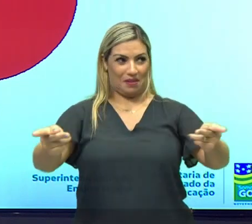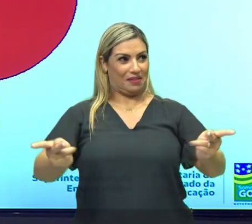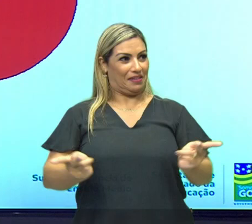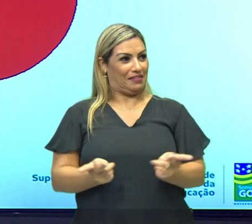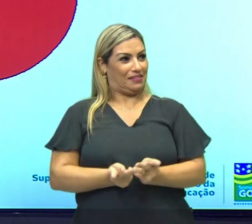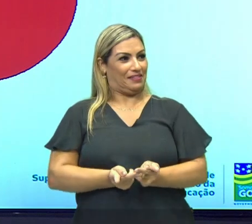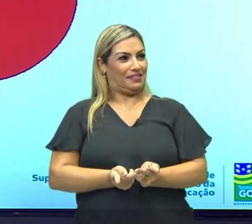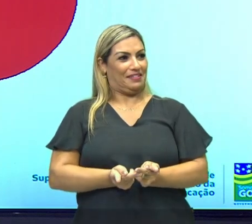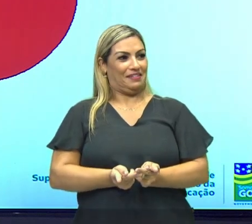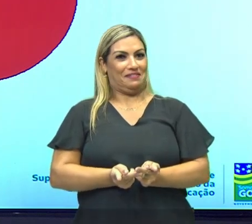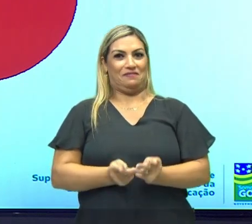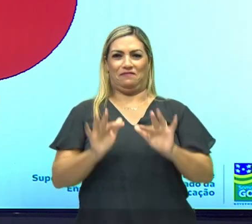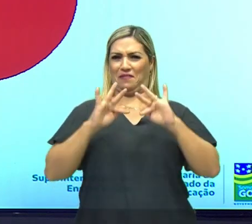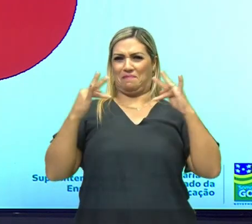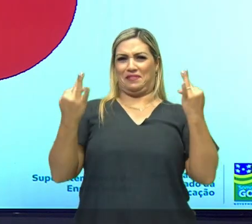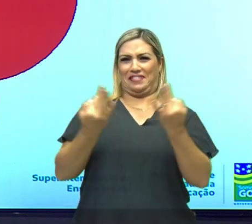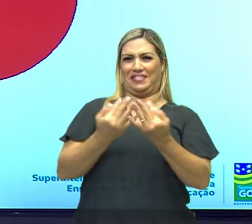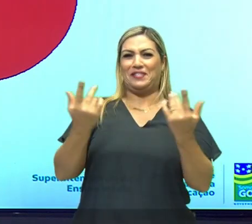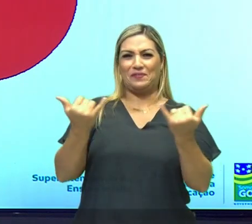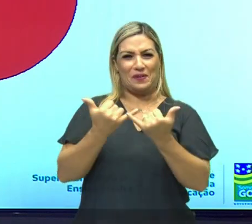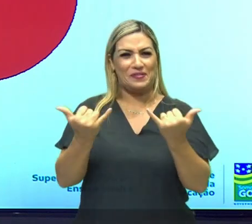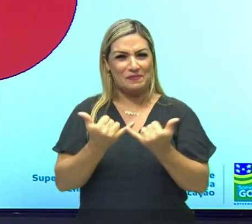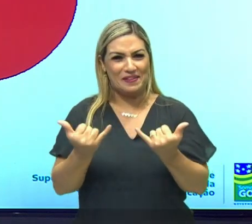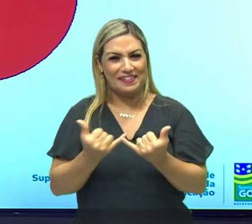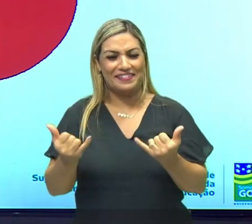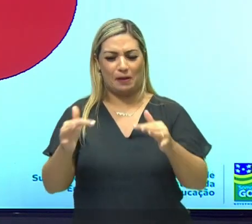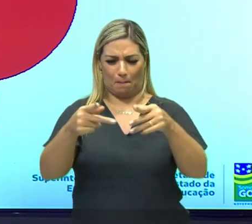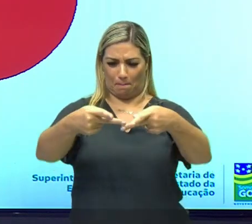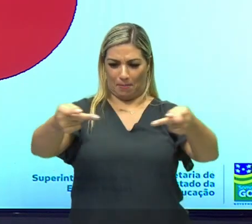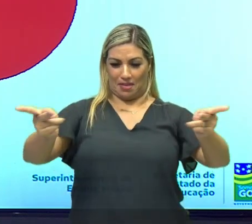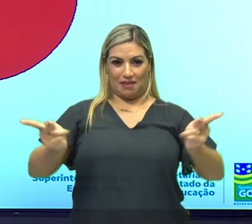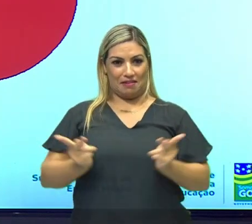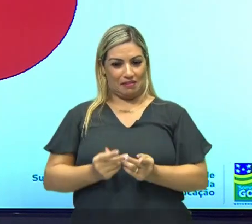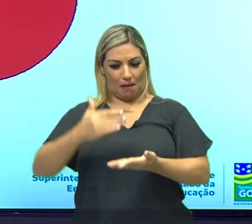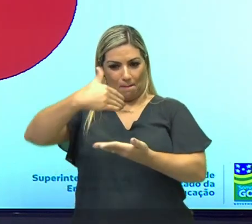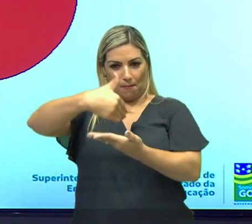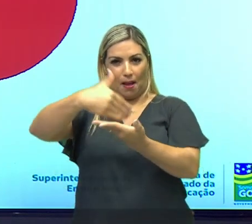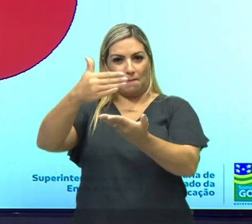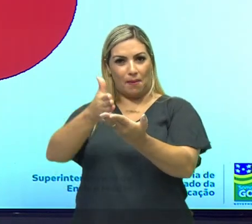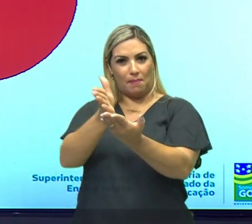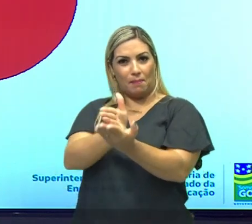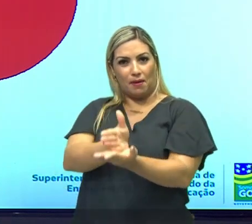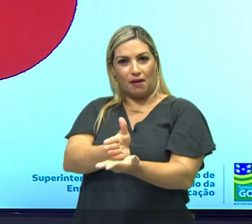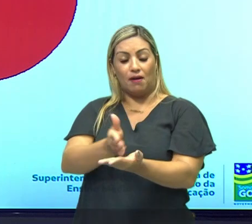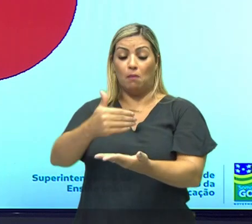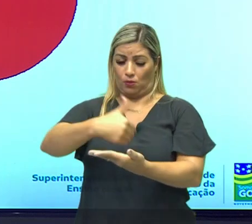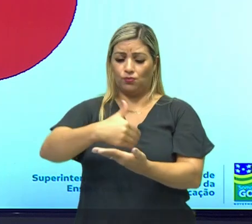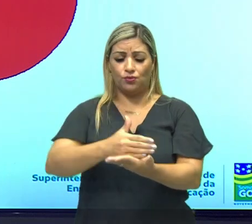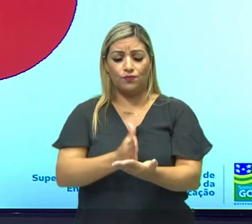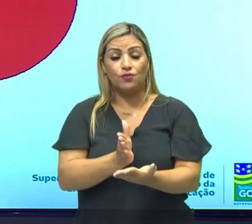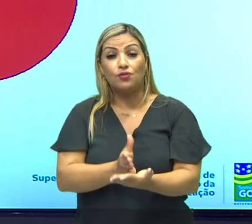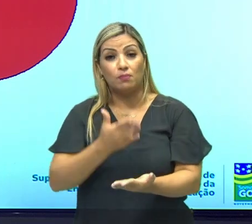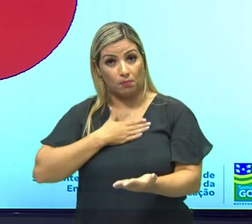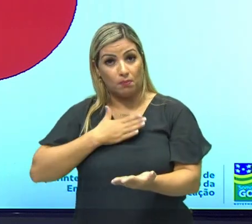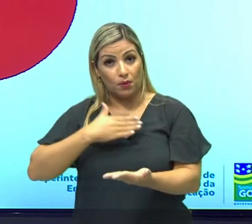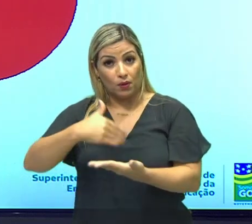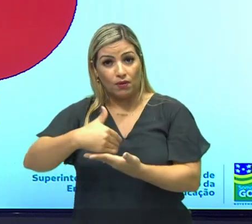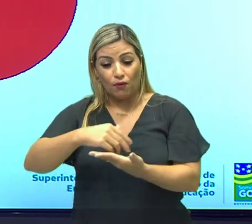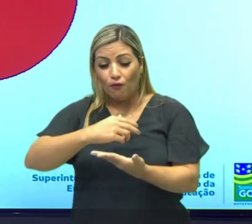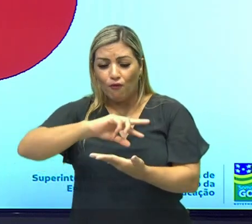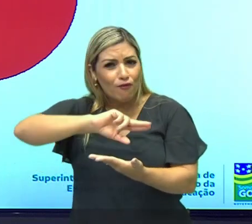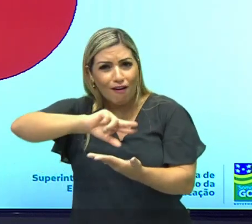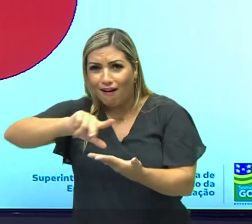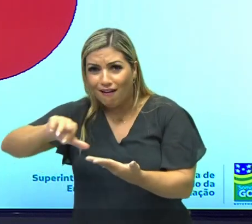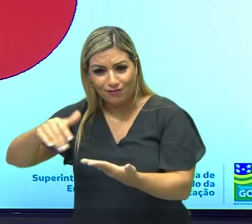família, de doze pedaços, não é isso aí? Aqui não tem isso. Eu posso subdividir esse meu gráfico aqui em vários